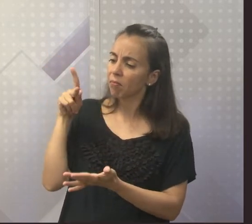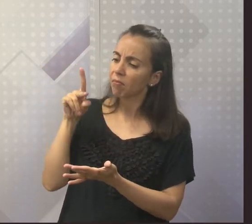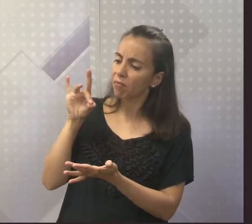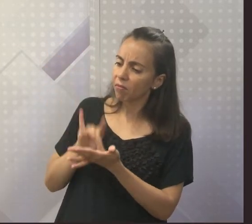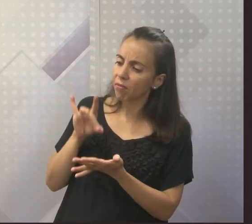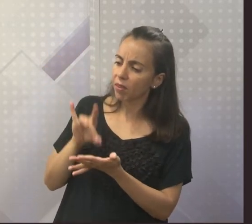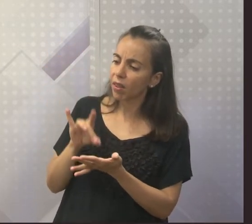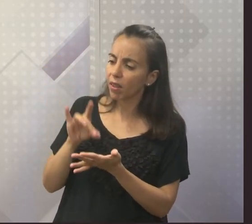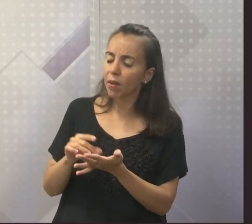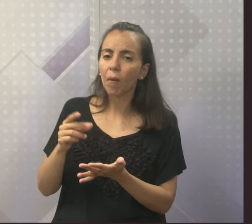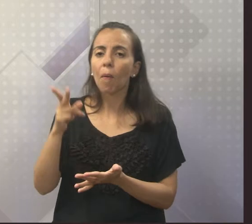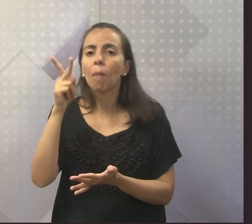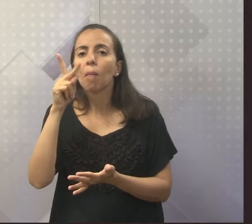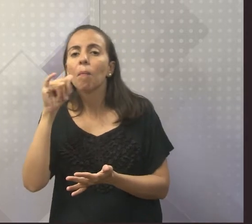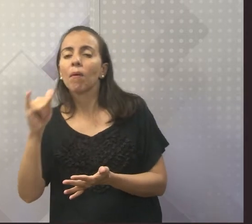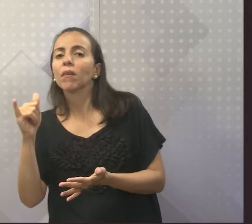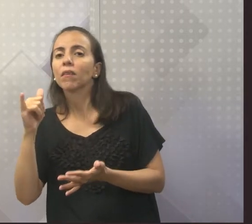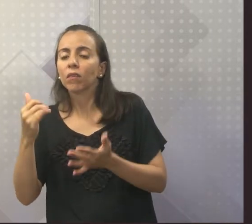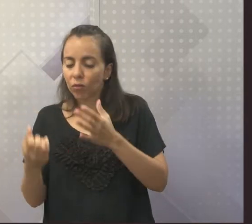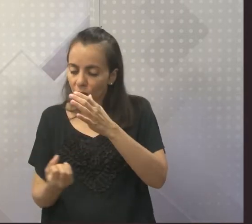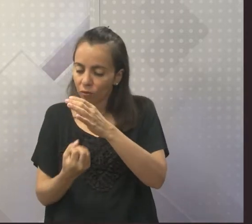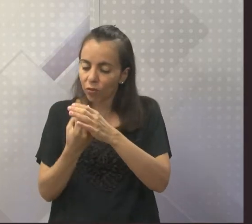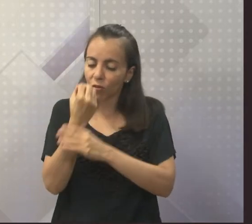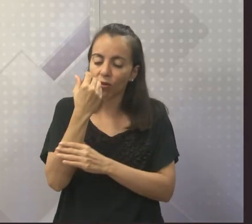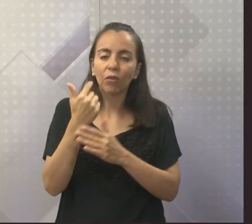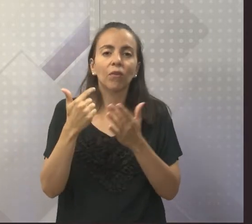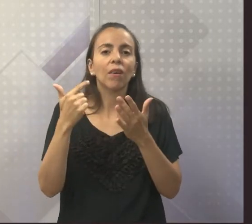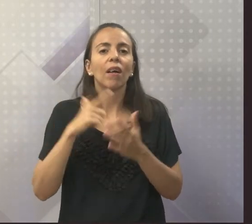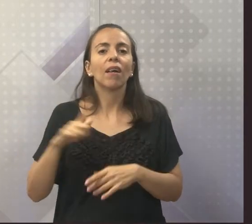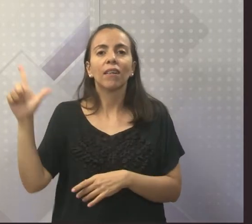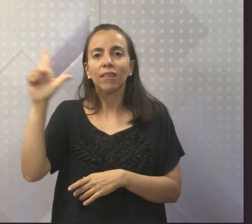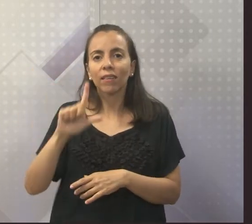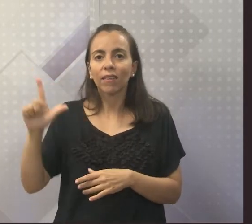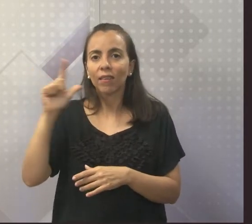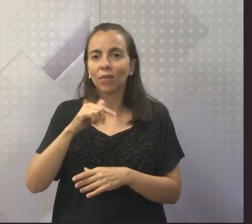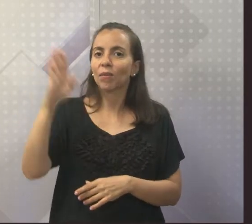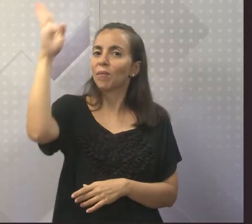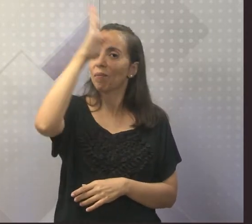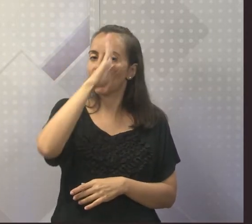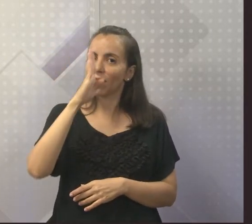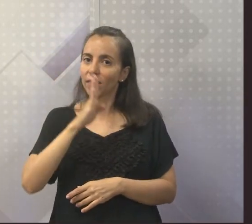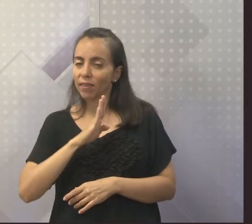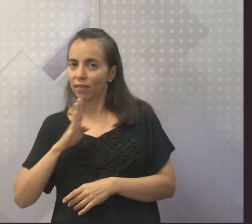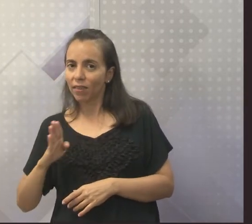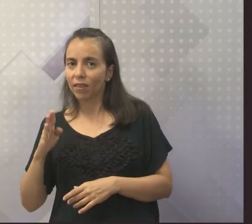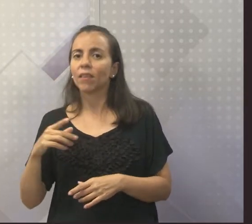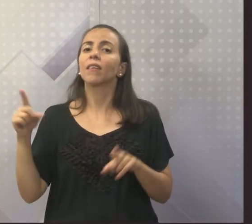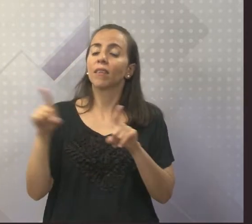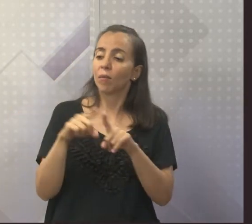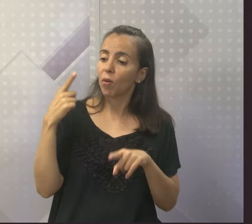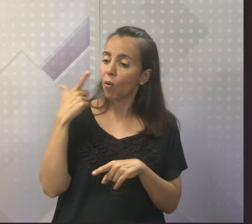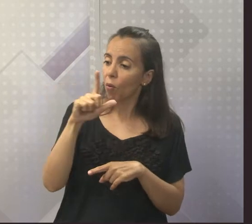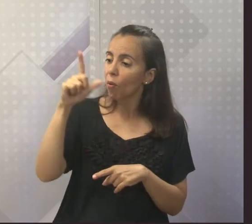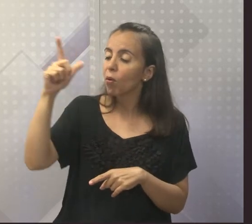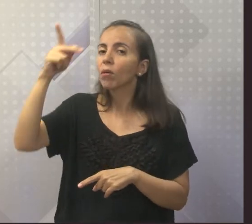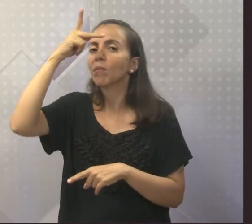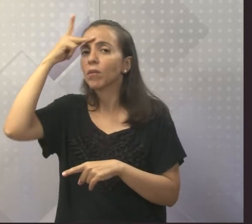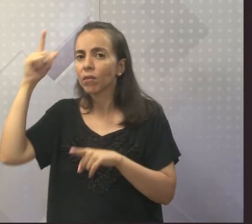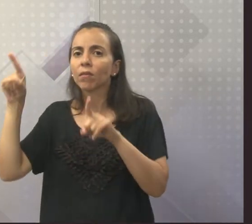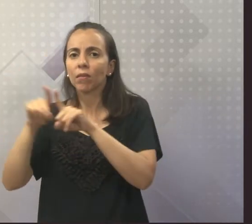brasileira, pessoal. E ficou famoso por lançar na sua editora diversos novos autores. Inclusive,